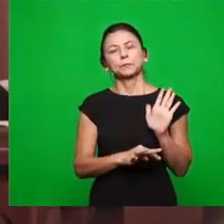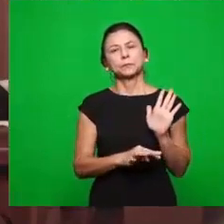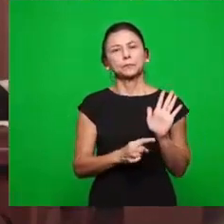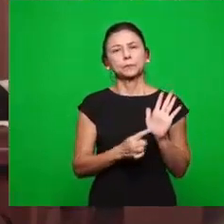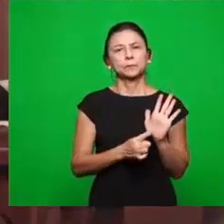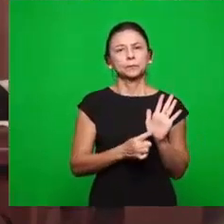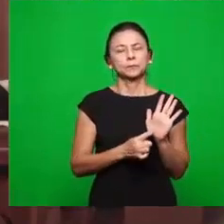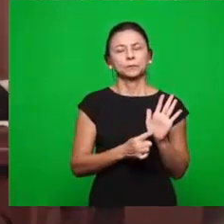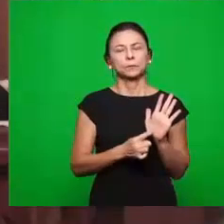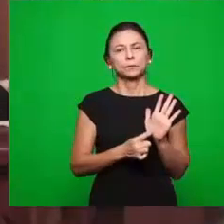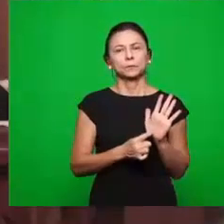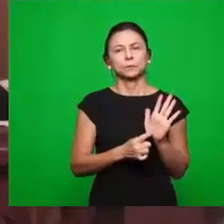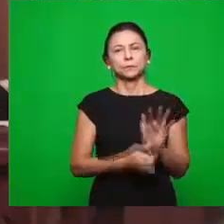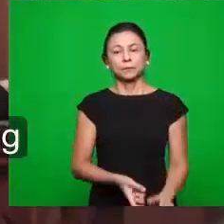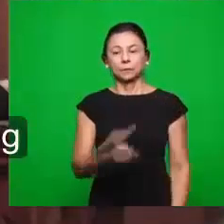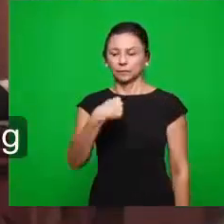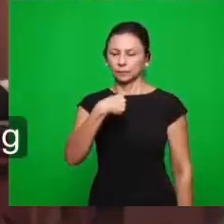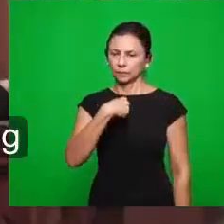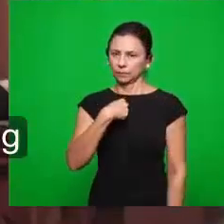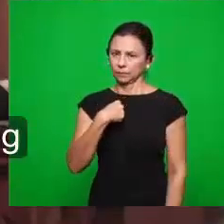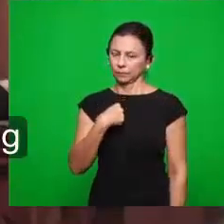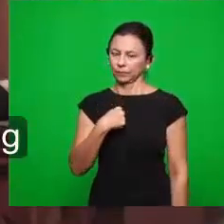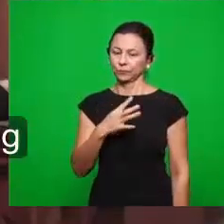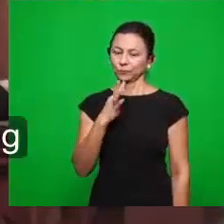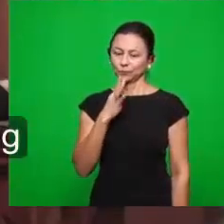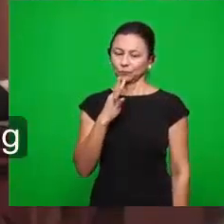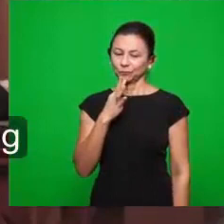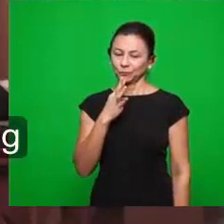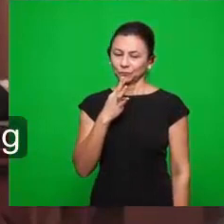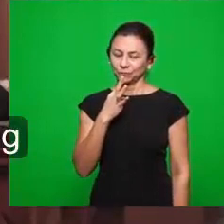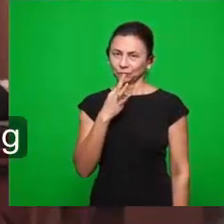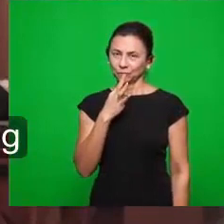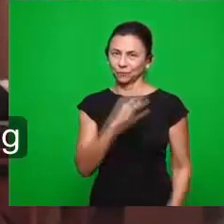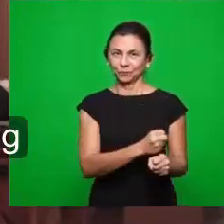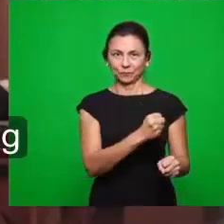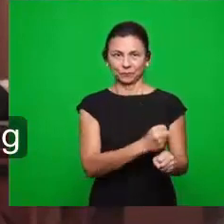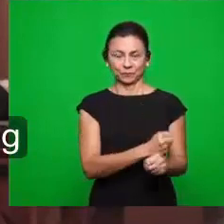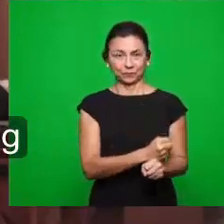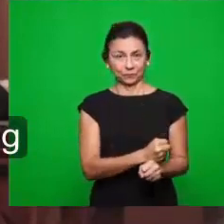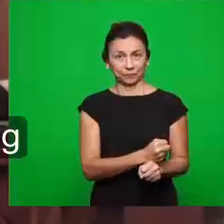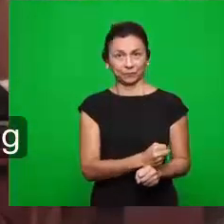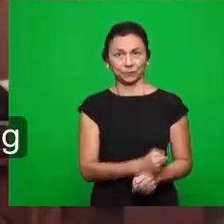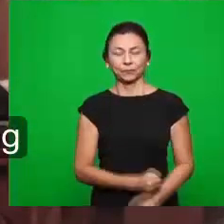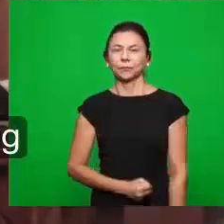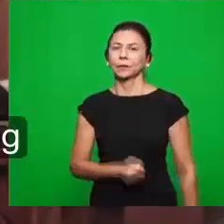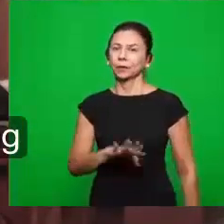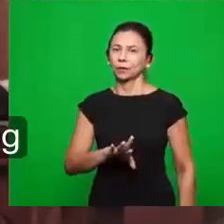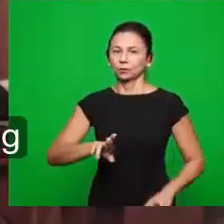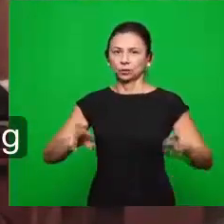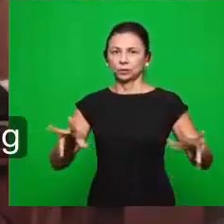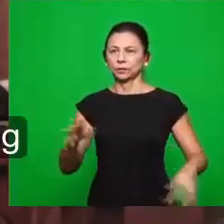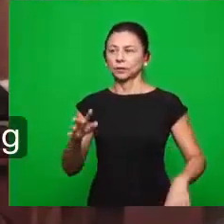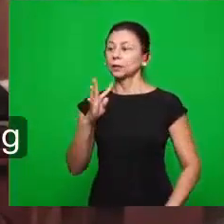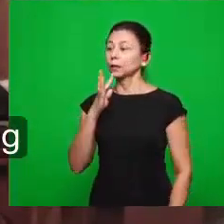fica estabelecendo. Eu conheço as tuas obras. De uma coisa é, conheço as tuas obras.